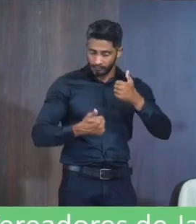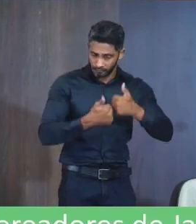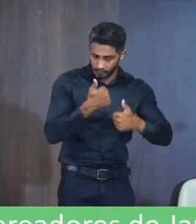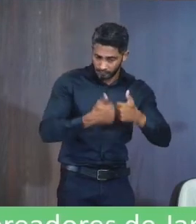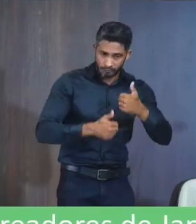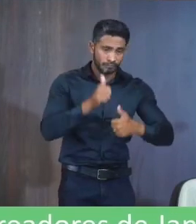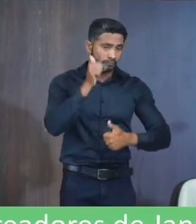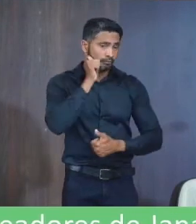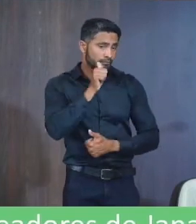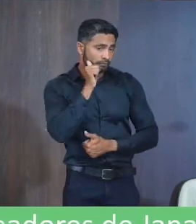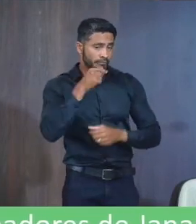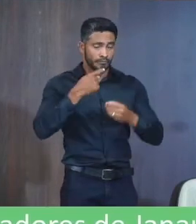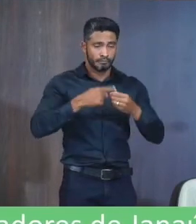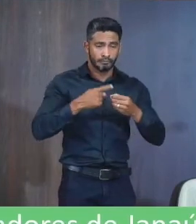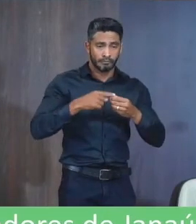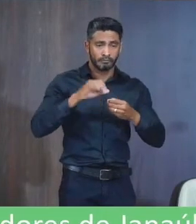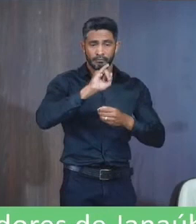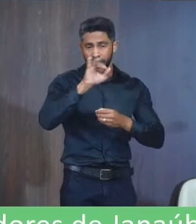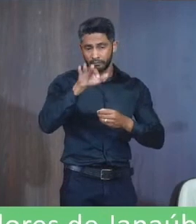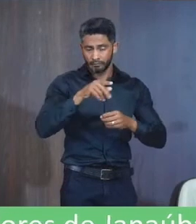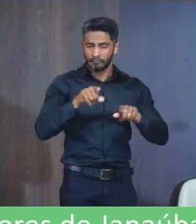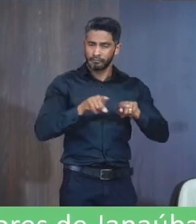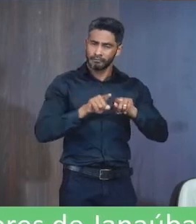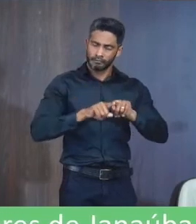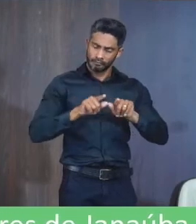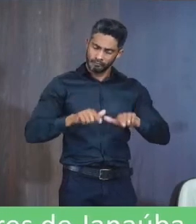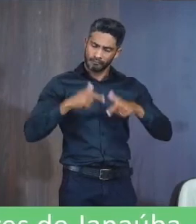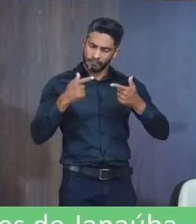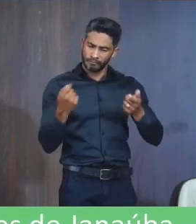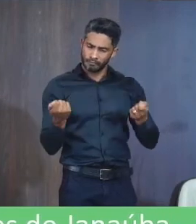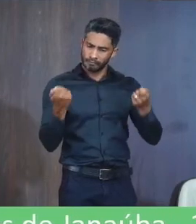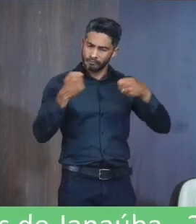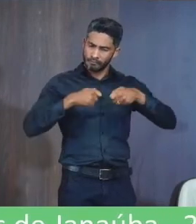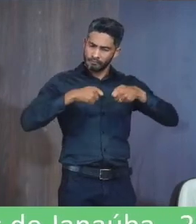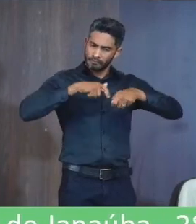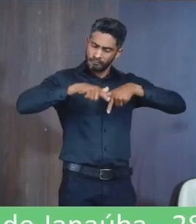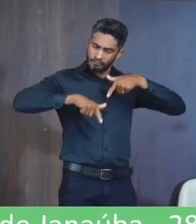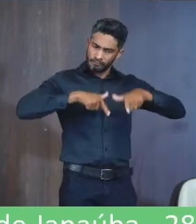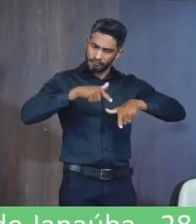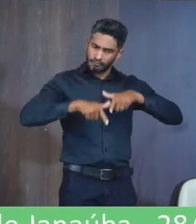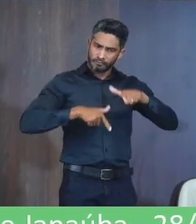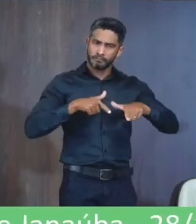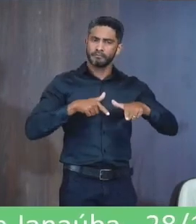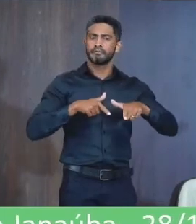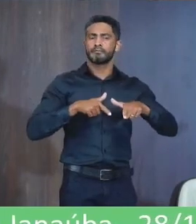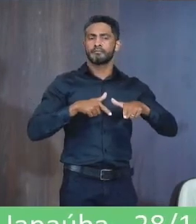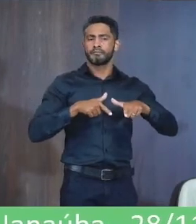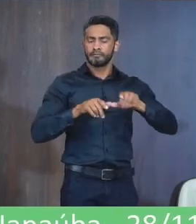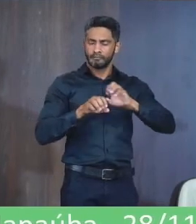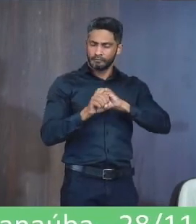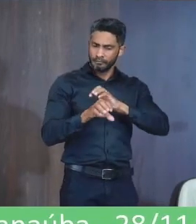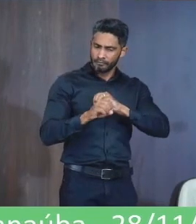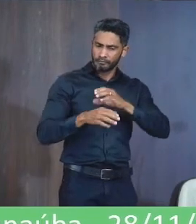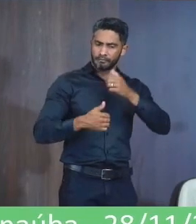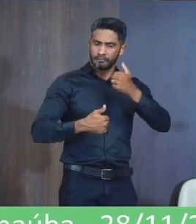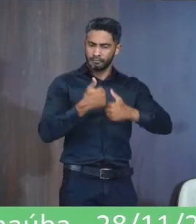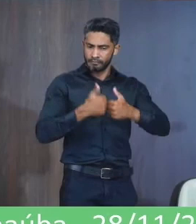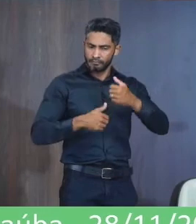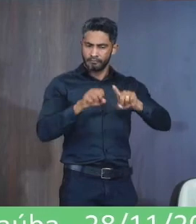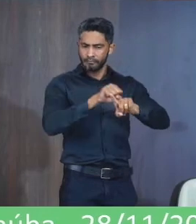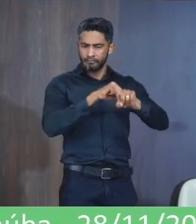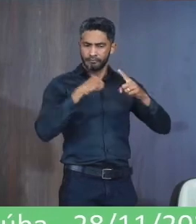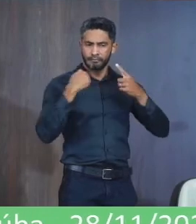Feminino Em nosso município De Janaúba Bem como Pela dedicação E pela competência Na execução De suas atribuições Como educadora Esportiva E social